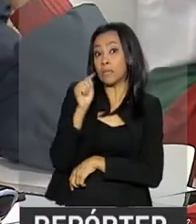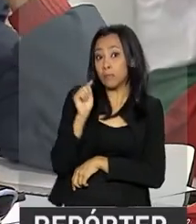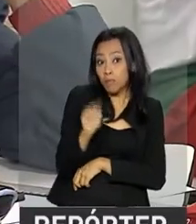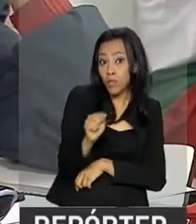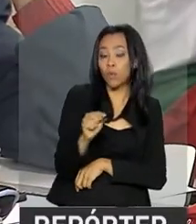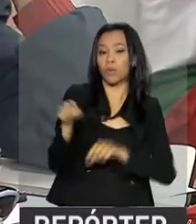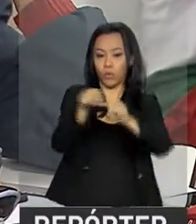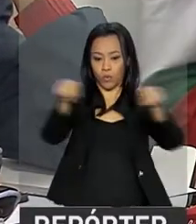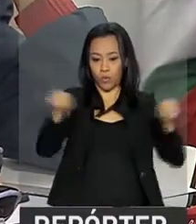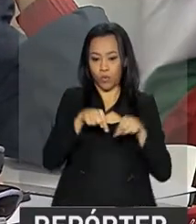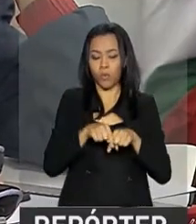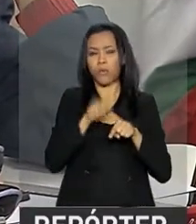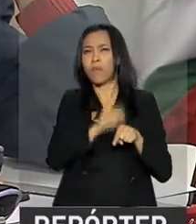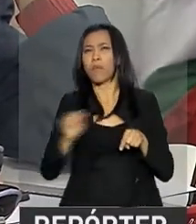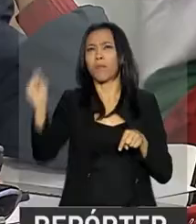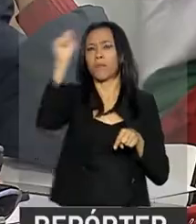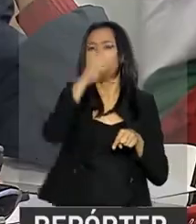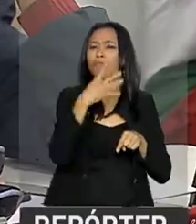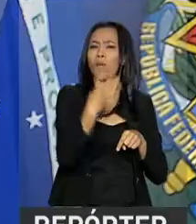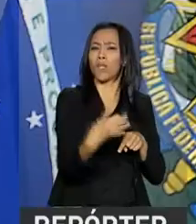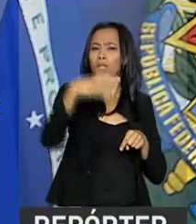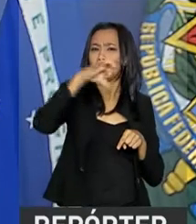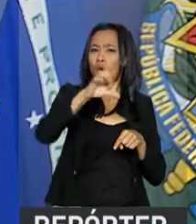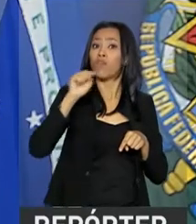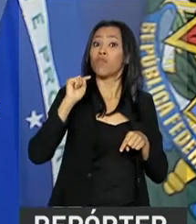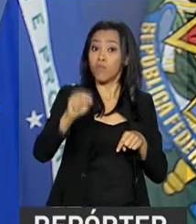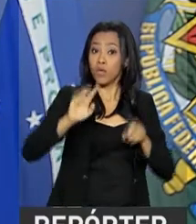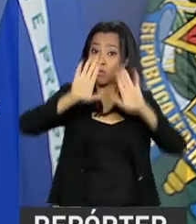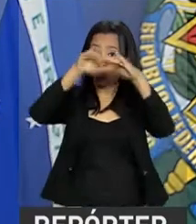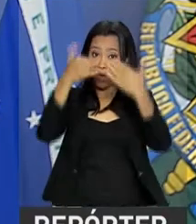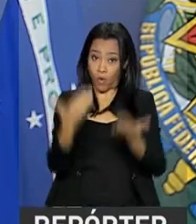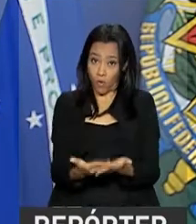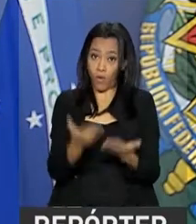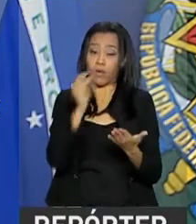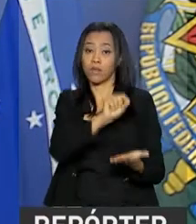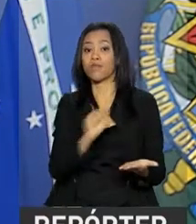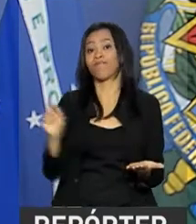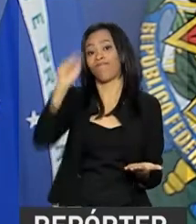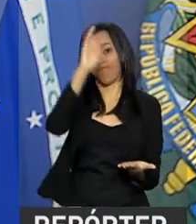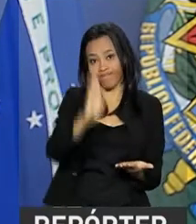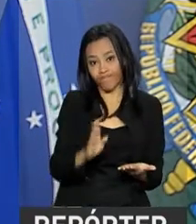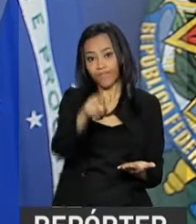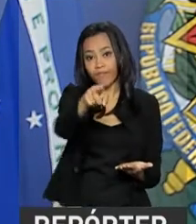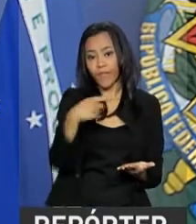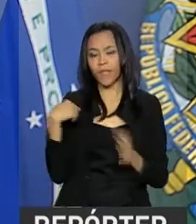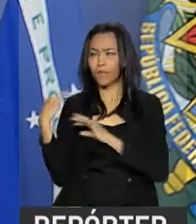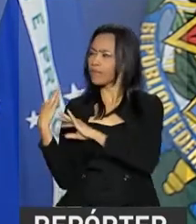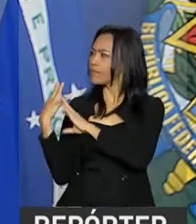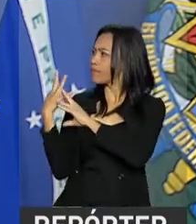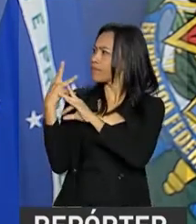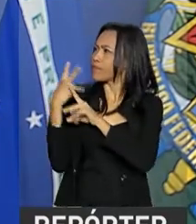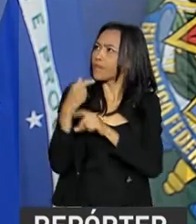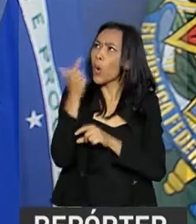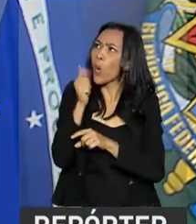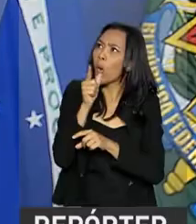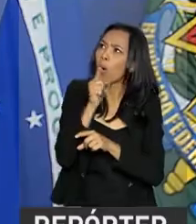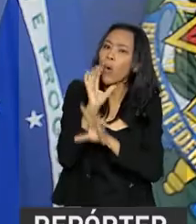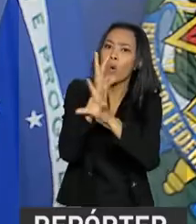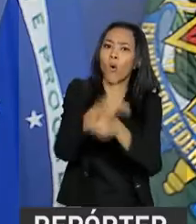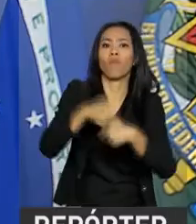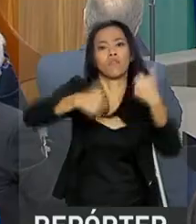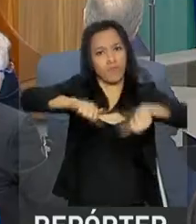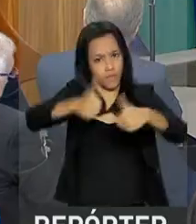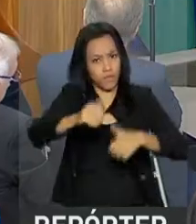mil escolas públicas em todo o país. O presidente Michel Temer fez um balanço das conquistas do governo na